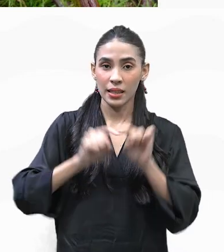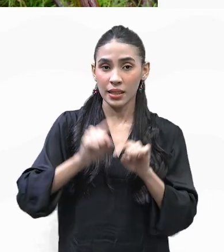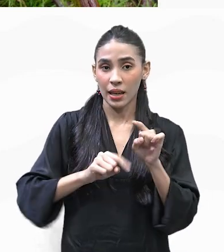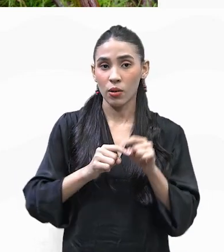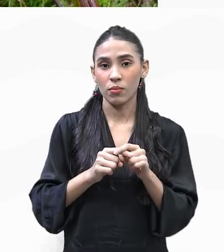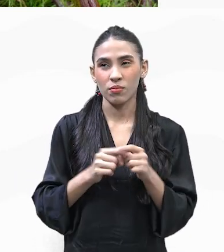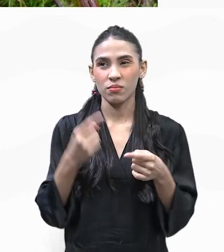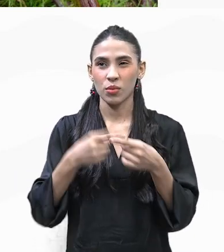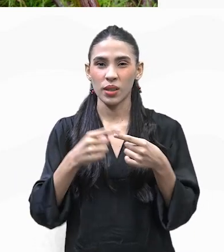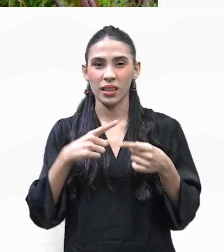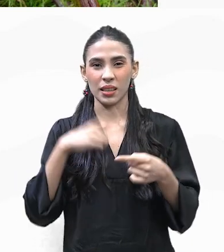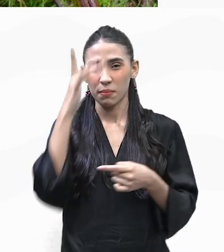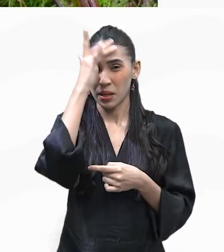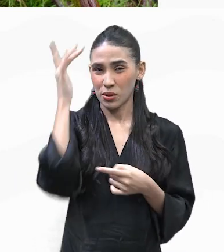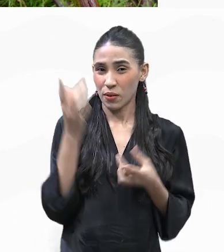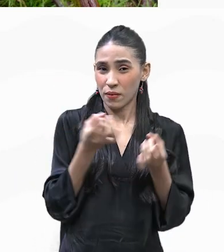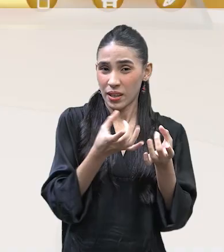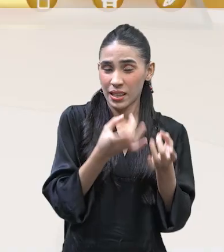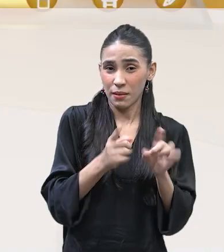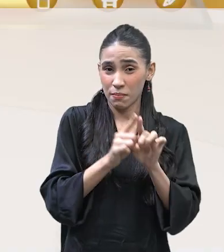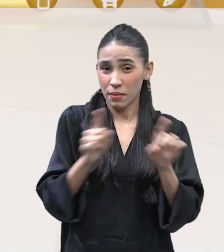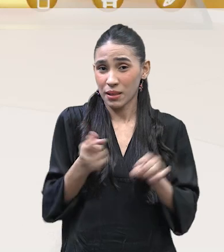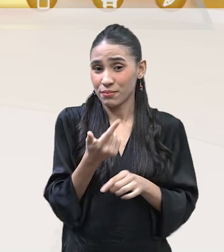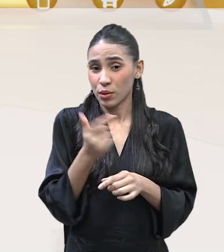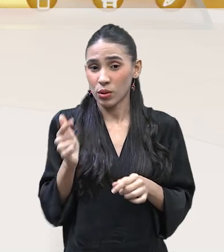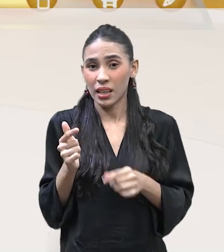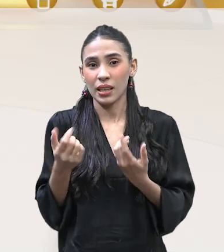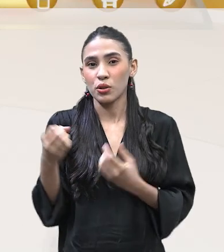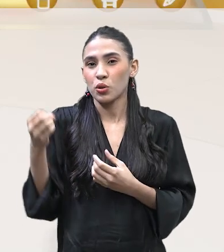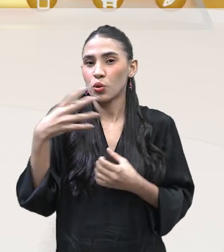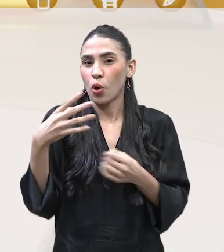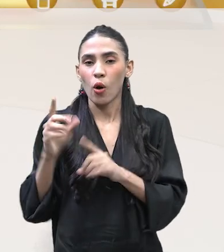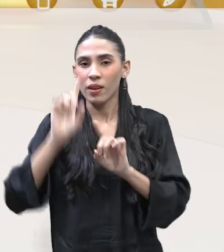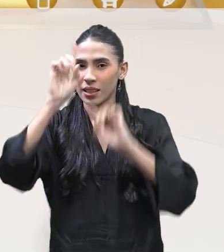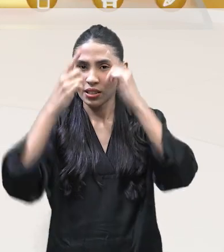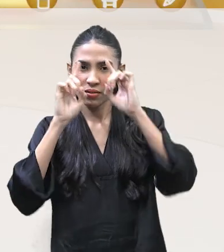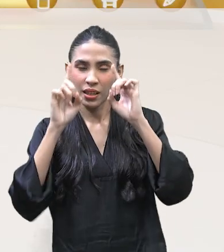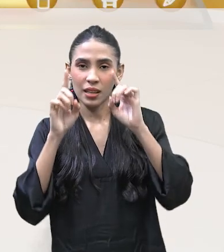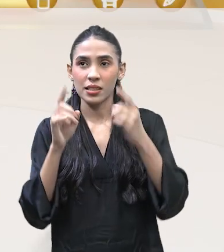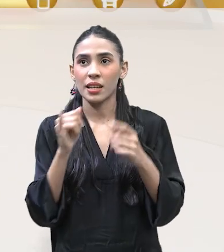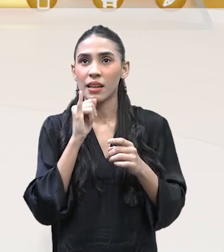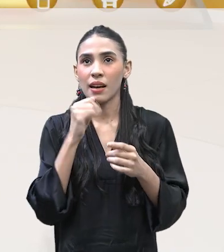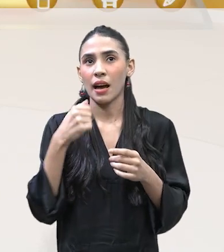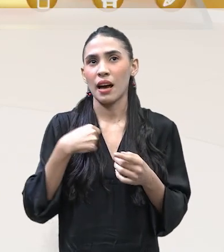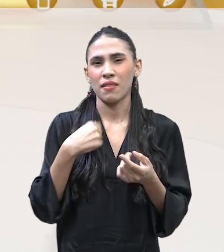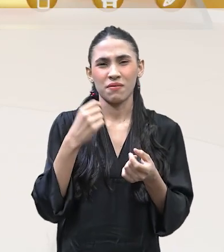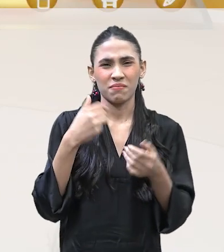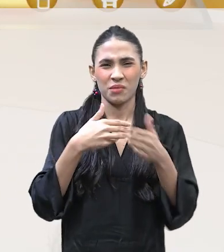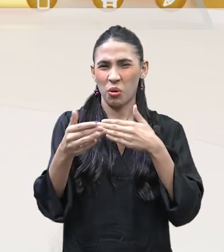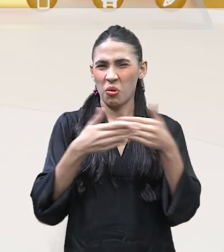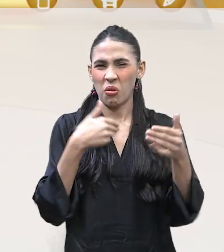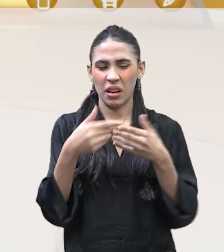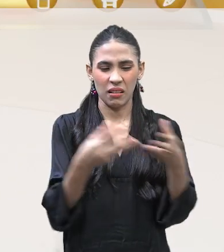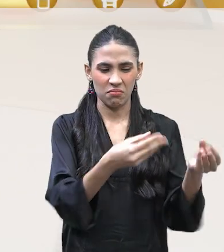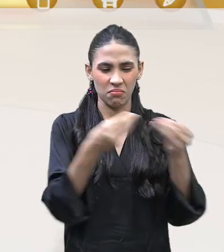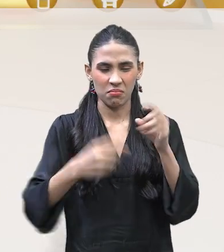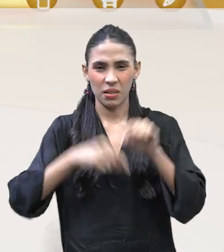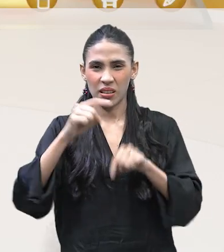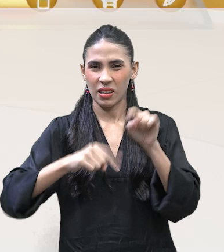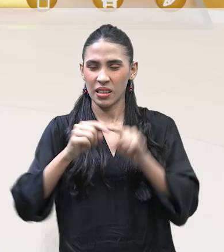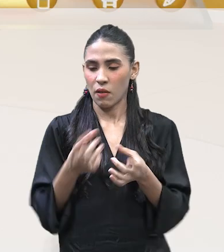Porque tem pessoas que querem empreender, mas não buscam uma qualidade daquele produto. Sim. É tipo, ah, eu vou fazer de qualquer jeito, tá aí.